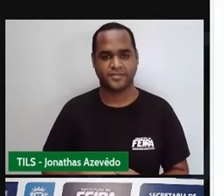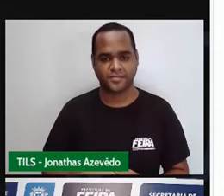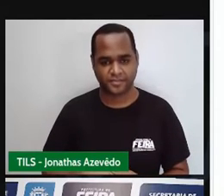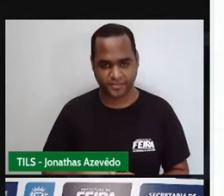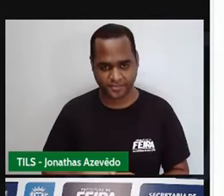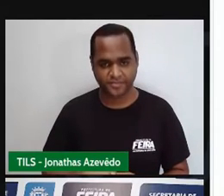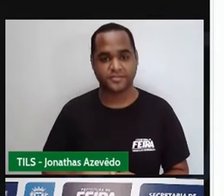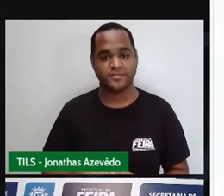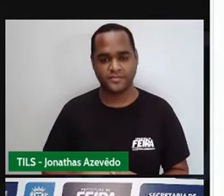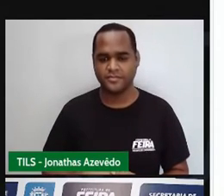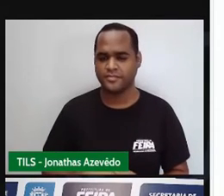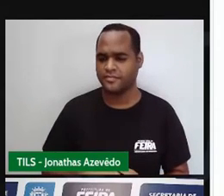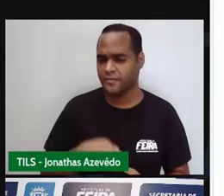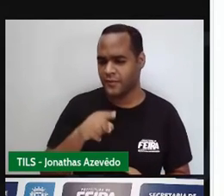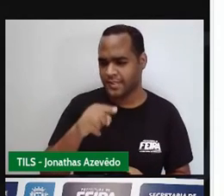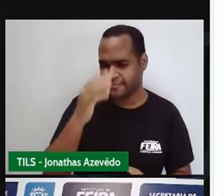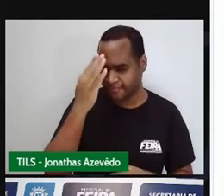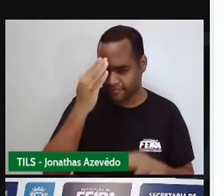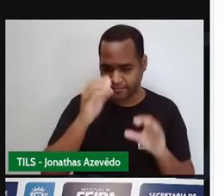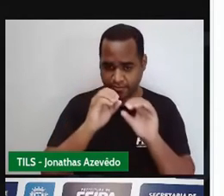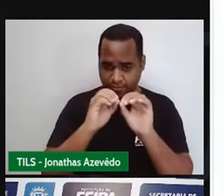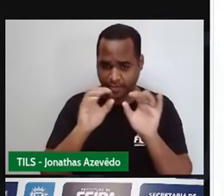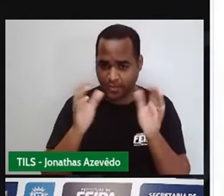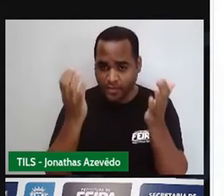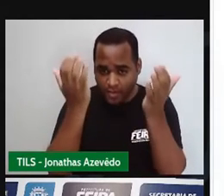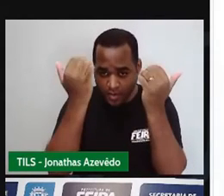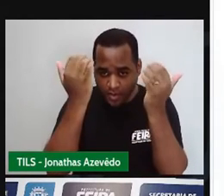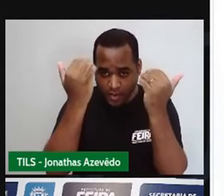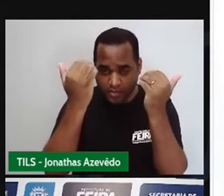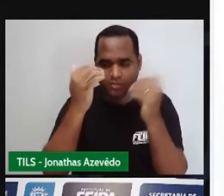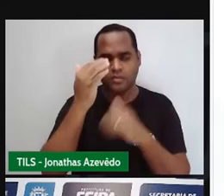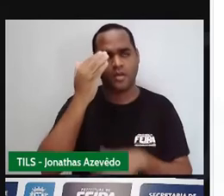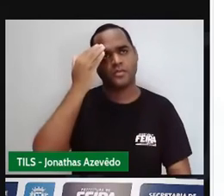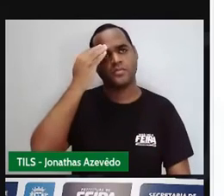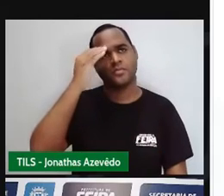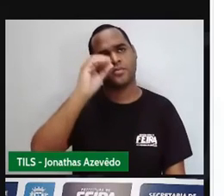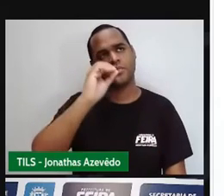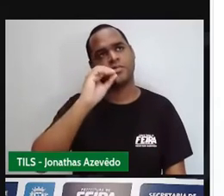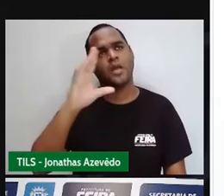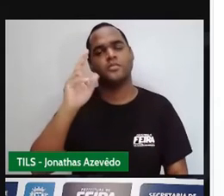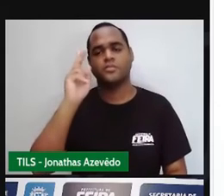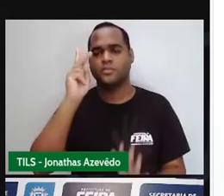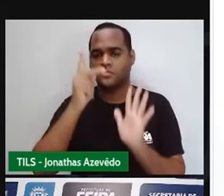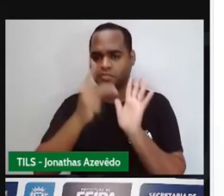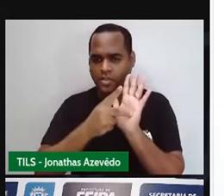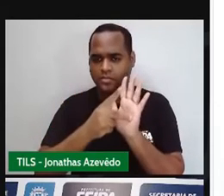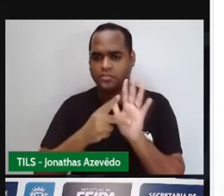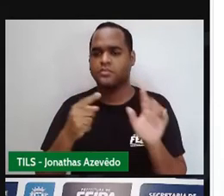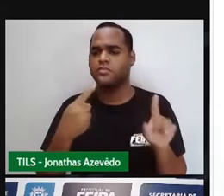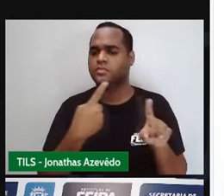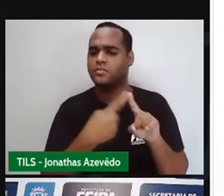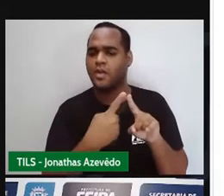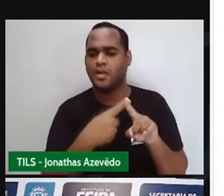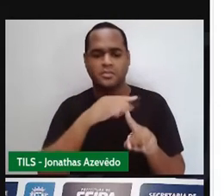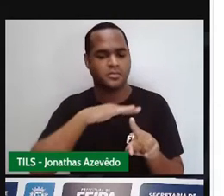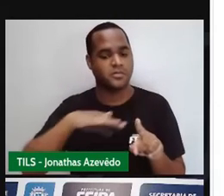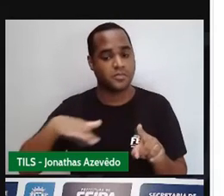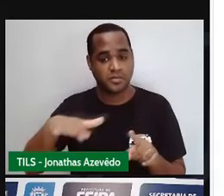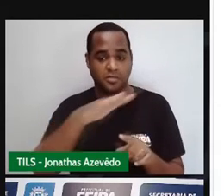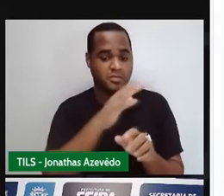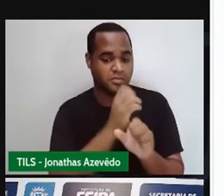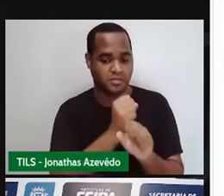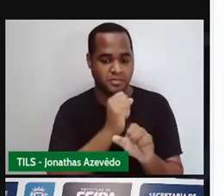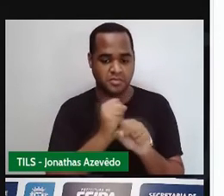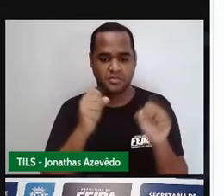que você consiga internalizar isso em você. Pra que você consiga, de fato, entender o porquê que a área do